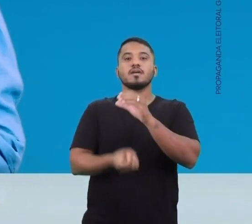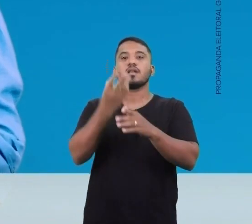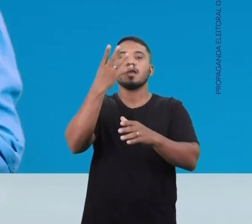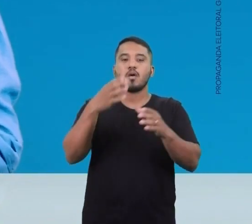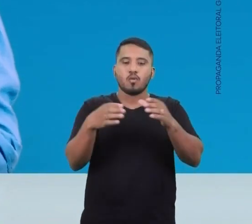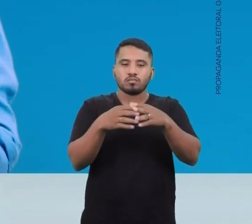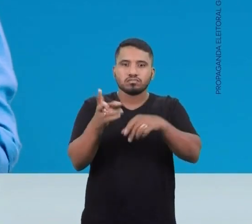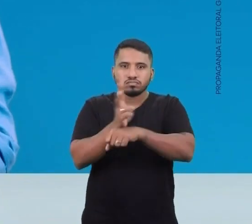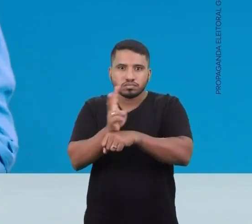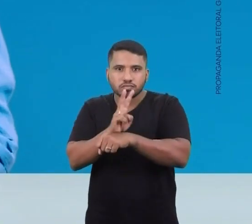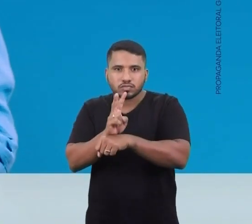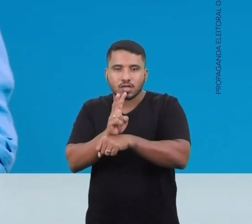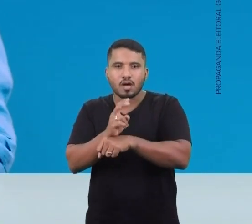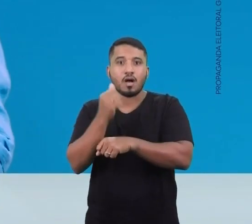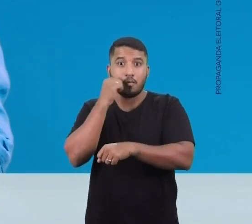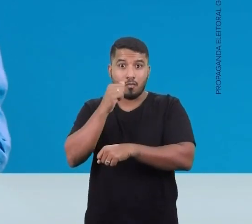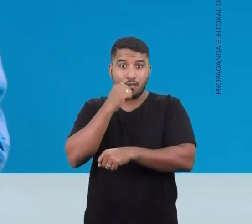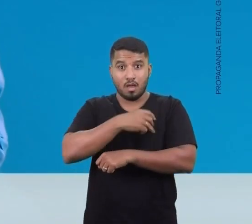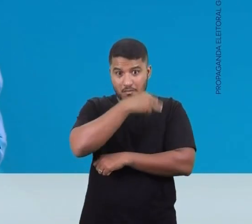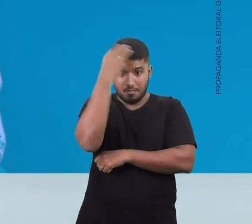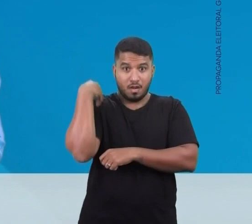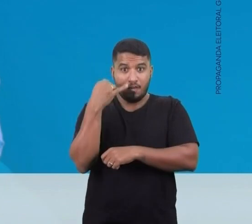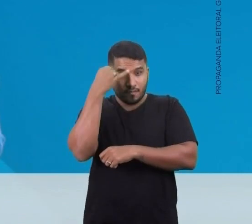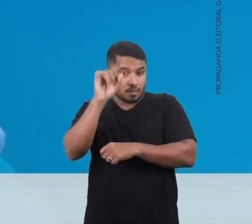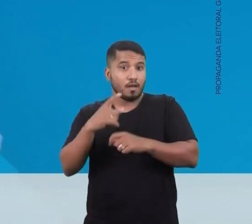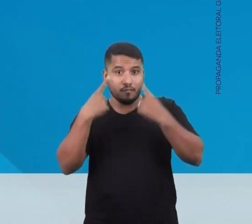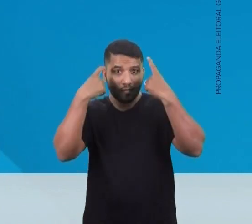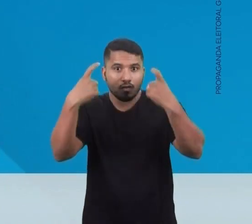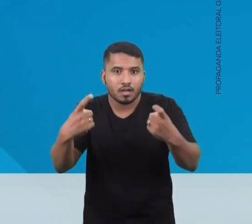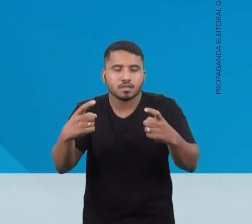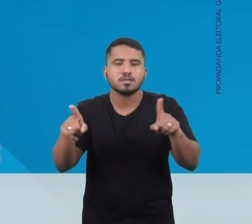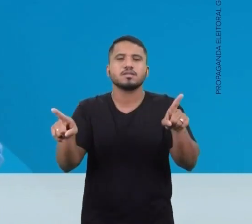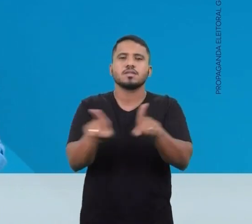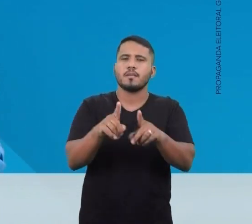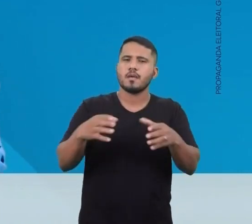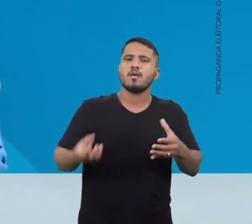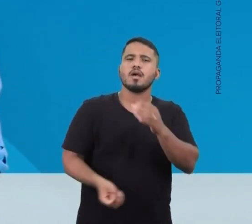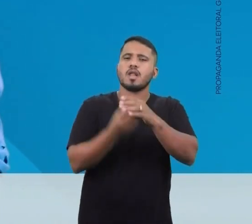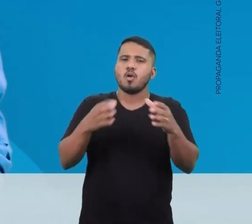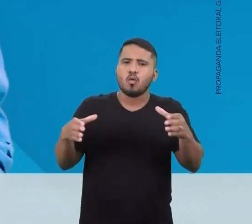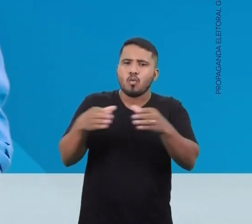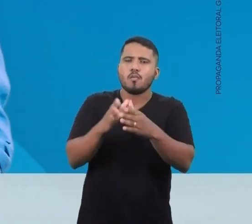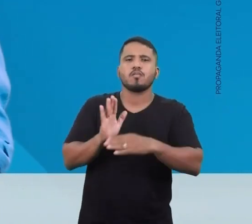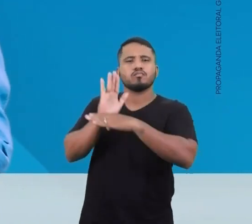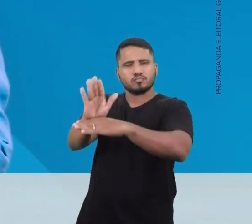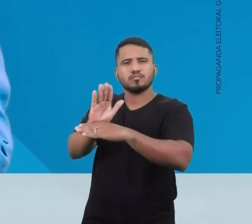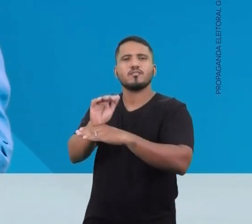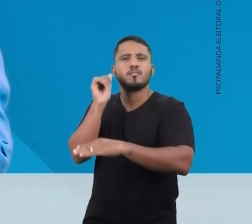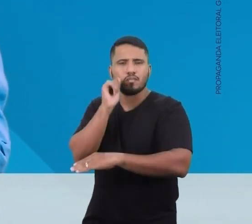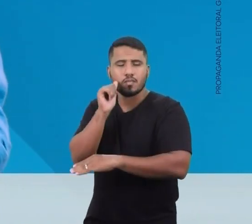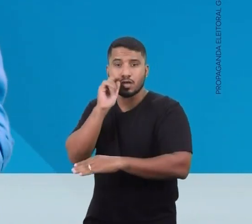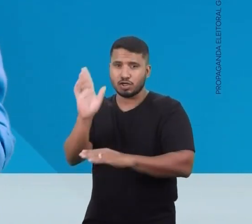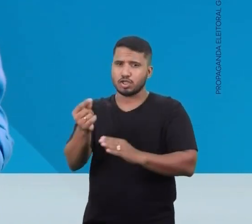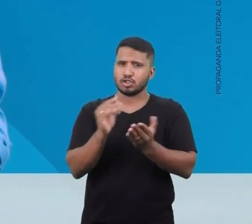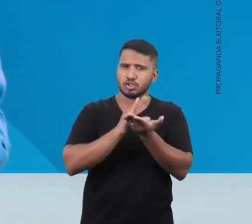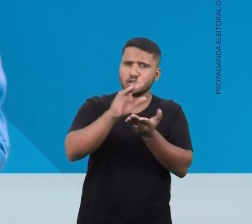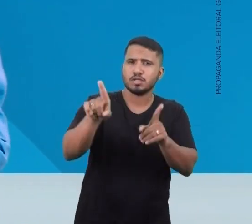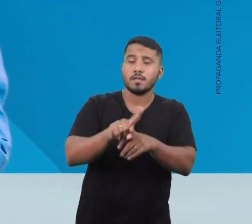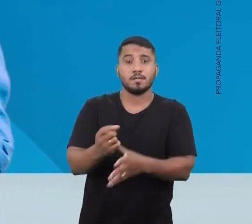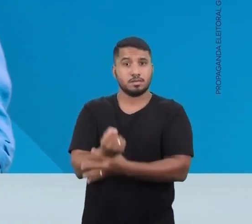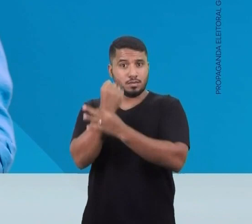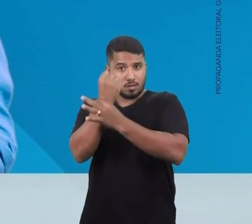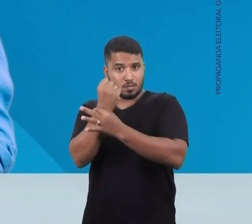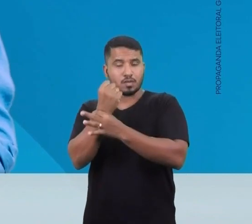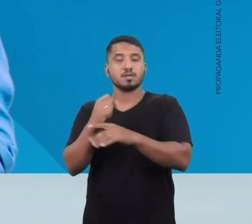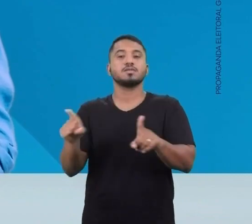Maria da Penha, Guarda Mirim e o Banco de Emprego para Vítimas de Violência Doméstica. Destinei recursos para a segurança